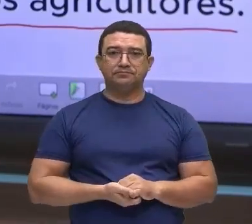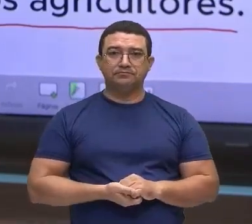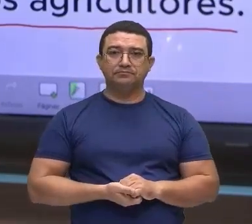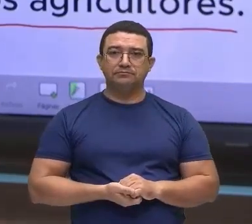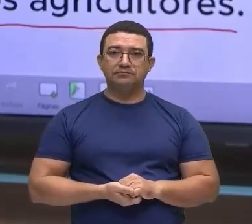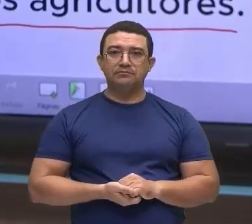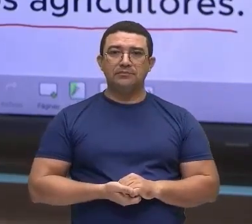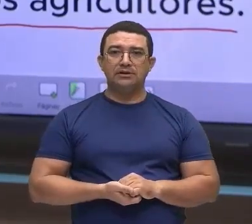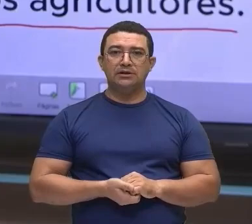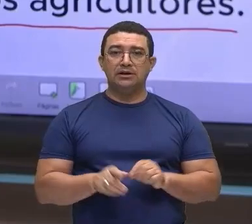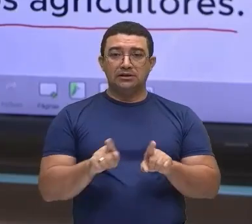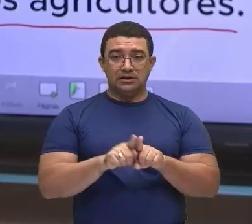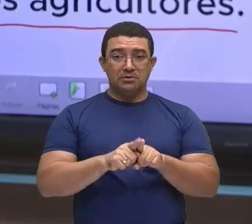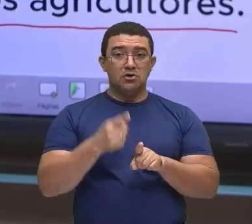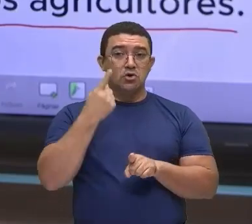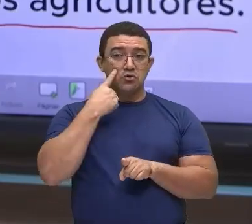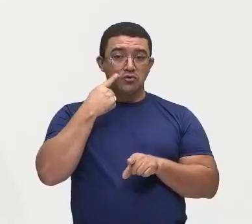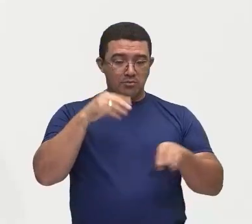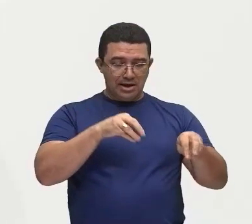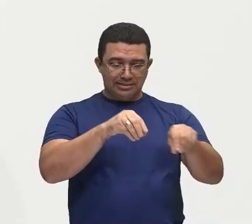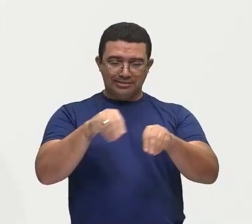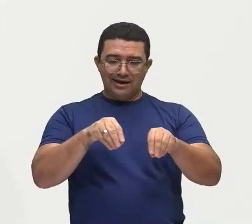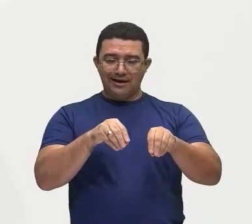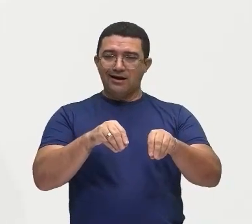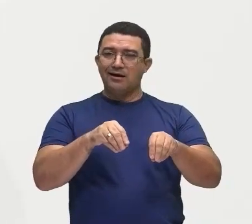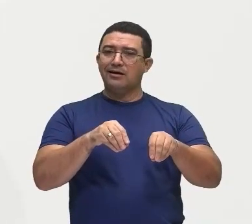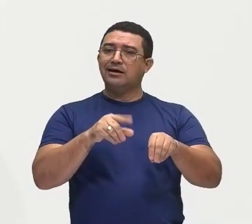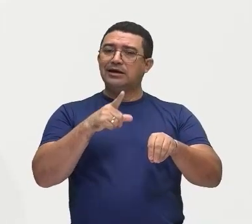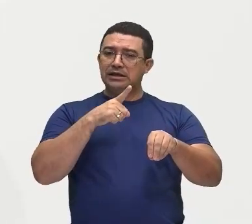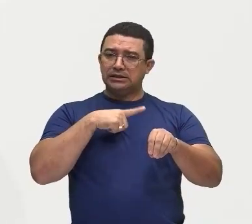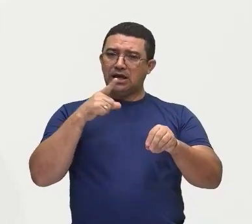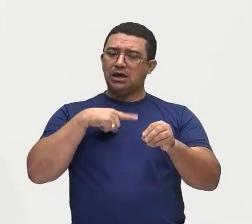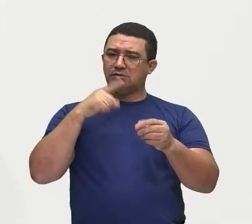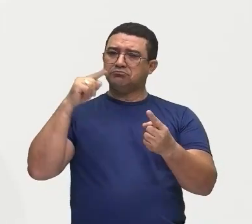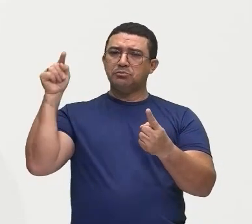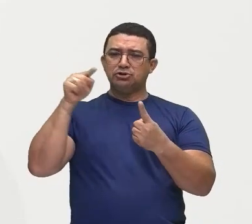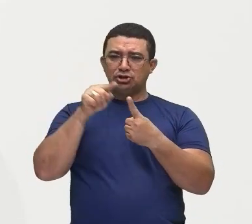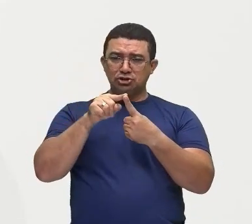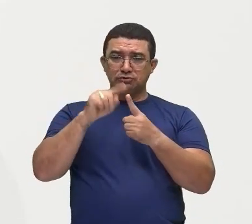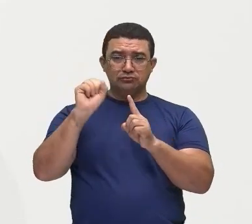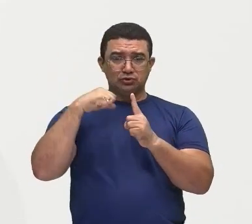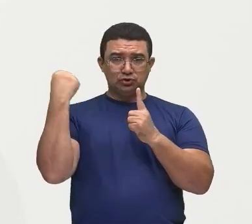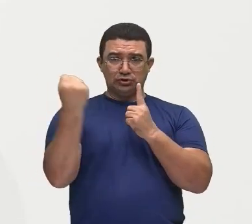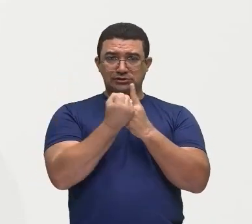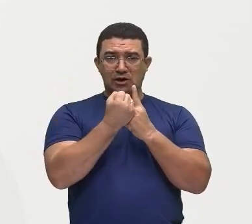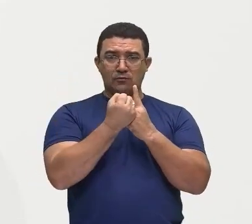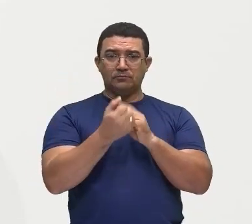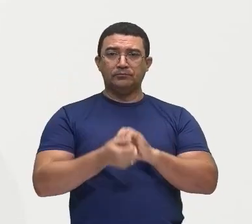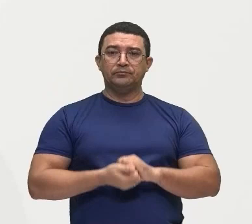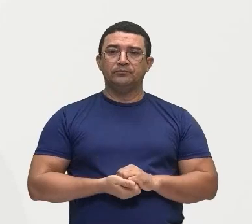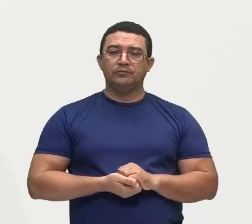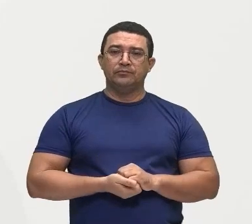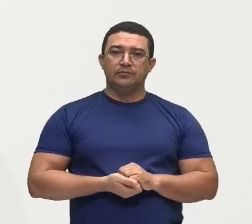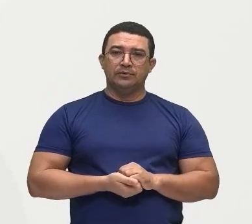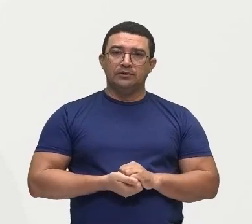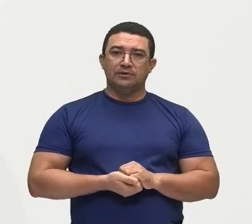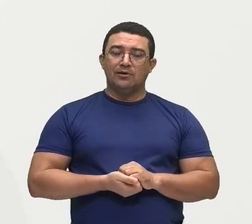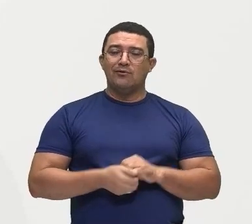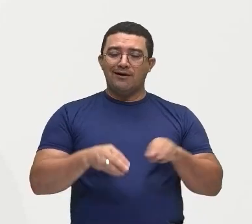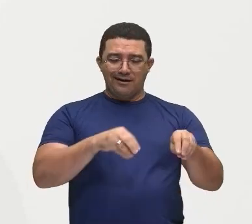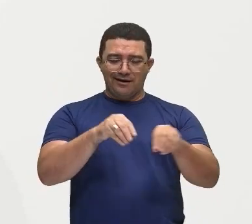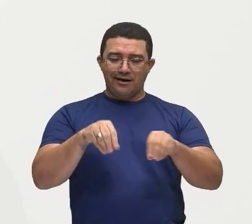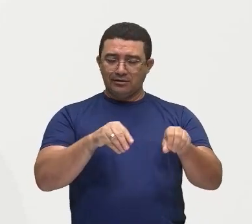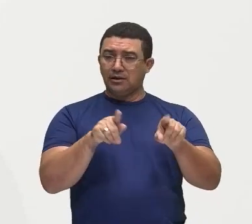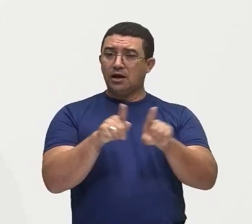a terra, ela possui uma função social, né? A gente observa, fala sobre a questão econômica. A terra, ela também